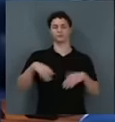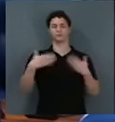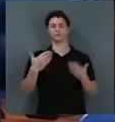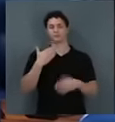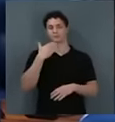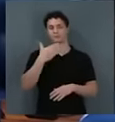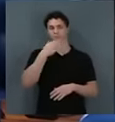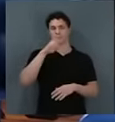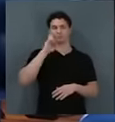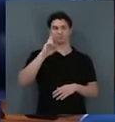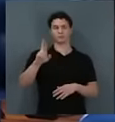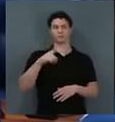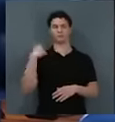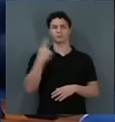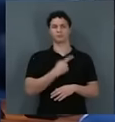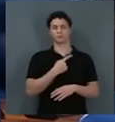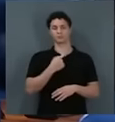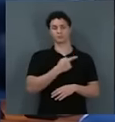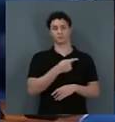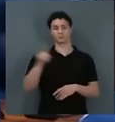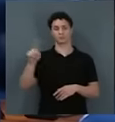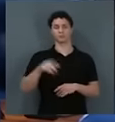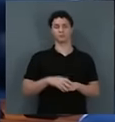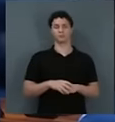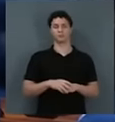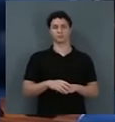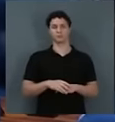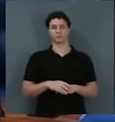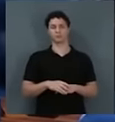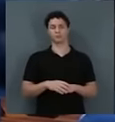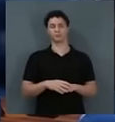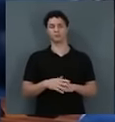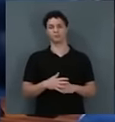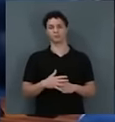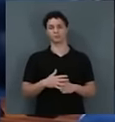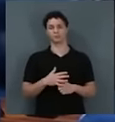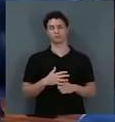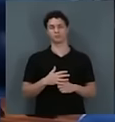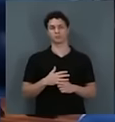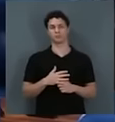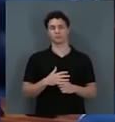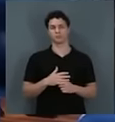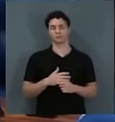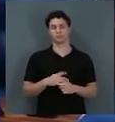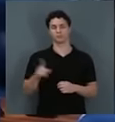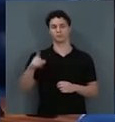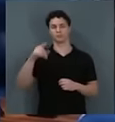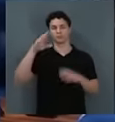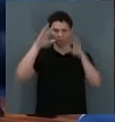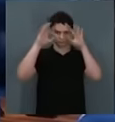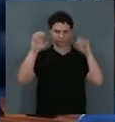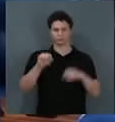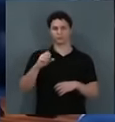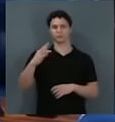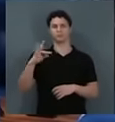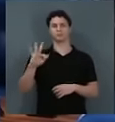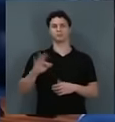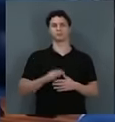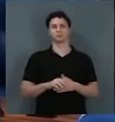presidente, para nós irmos, irmos no Supremo Tribunal Federal,